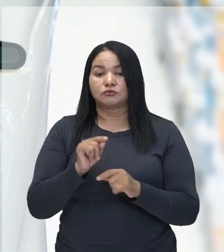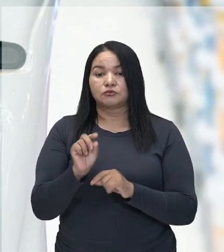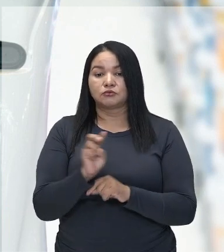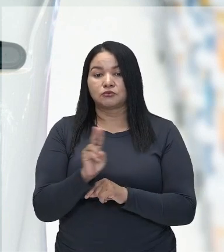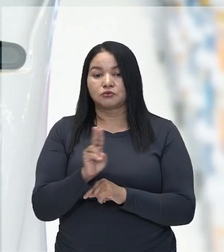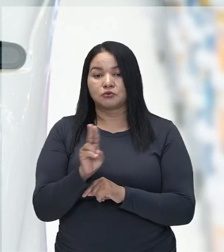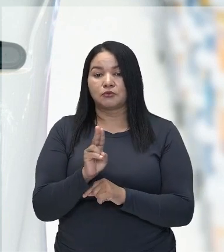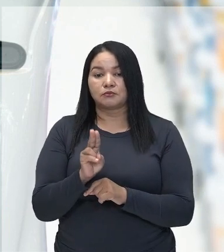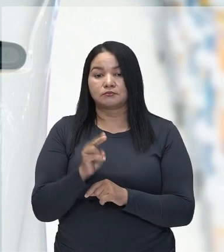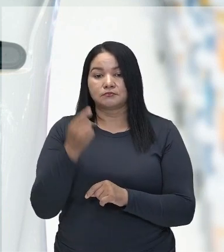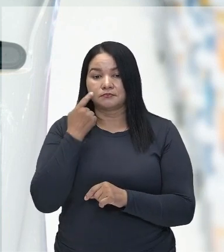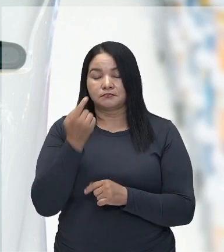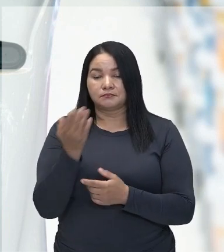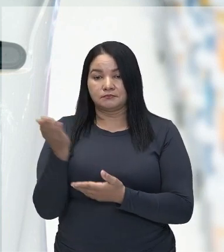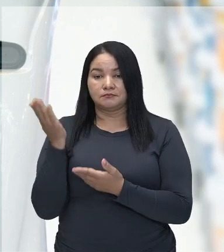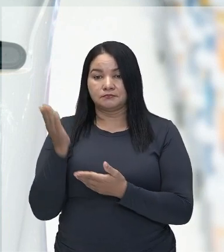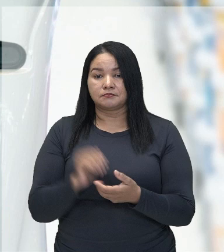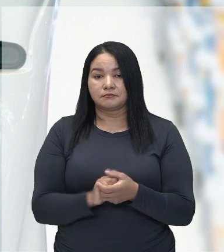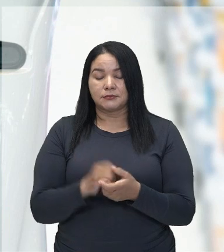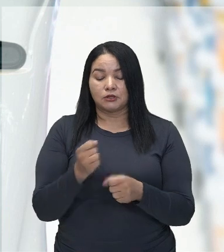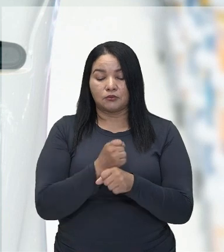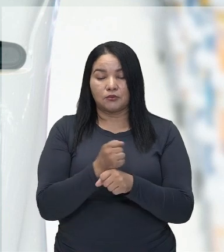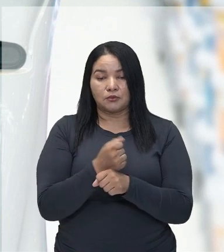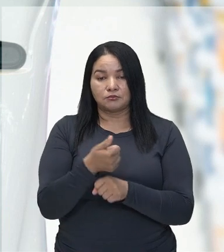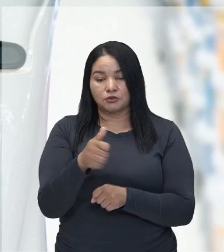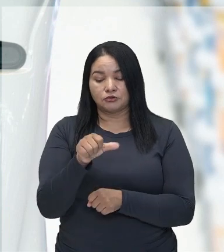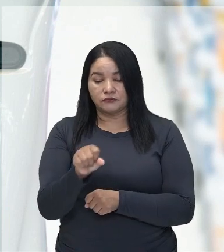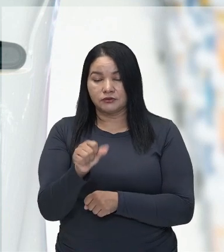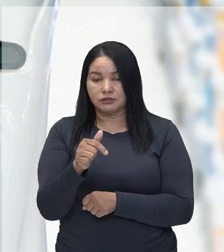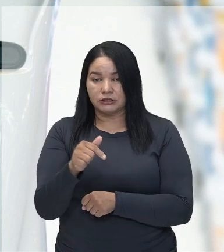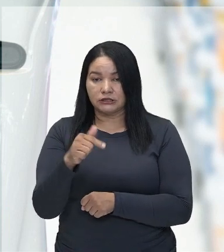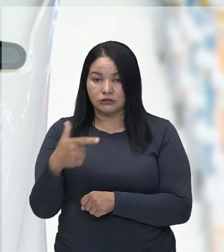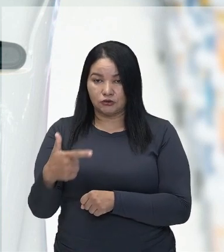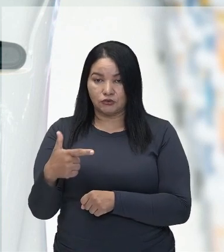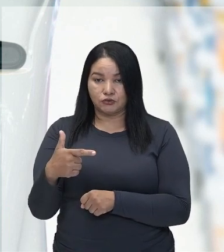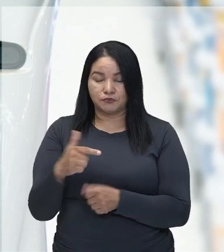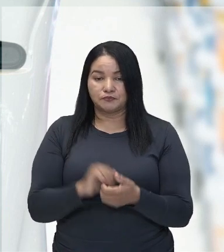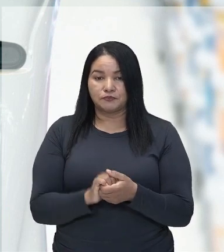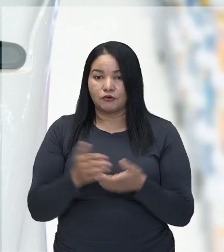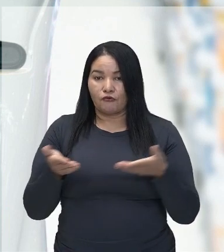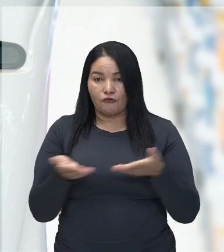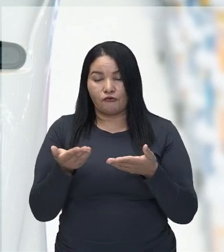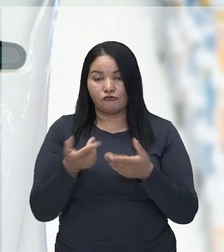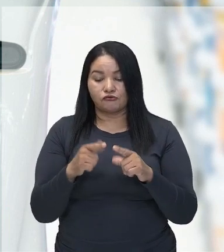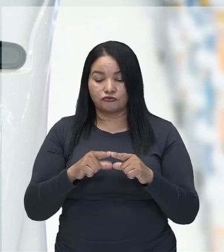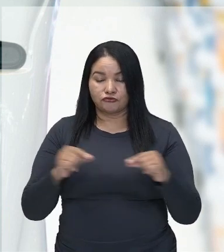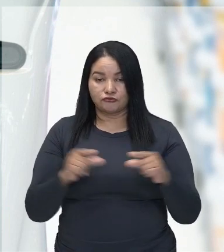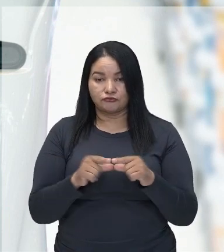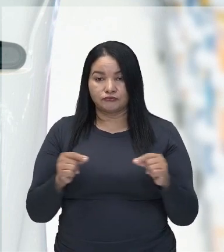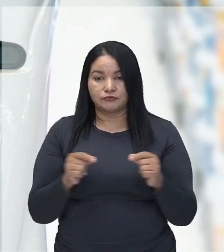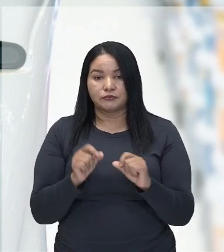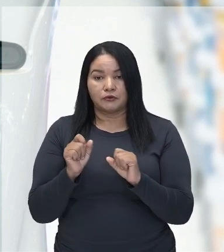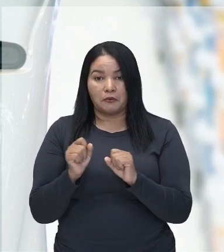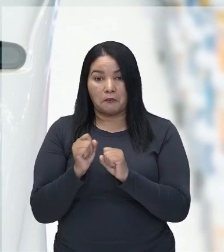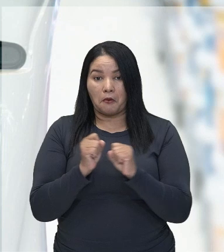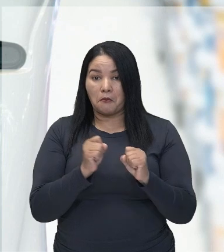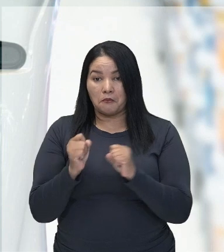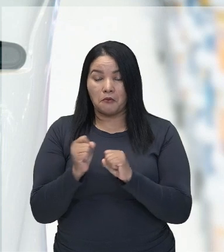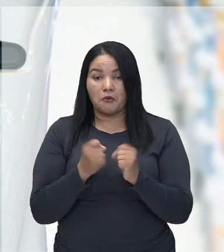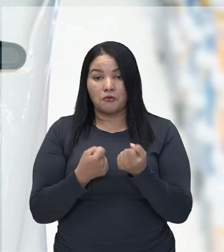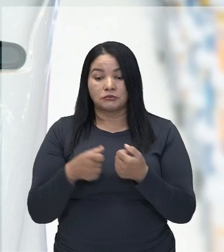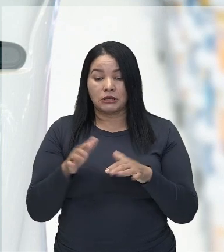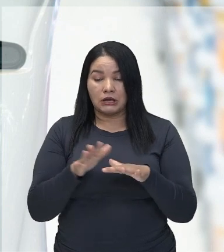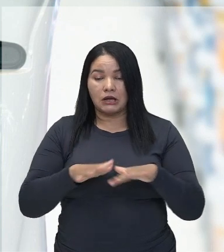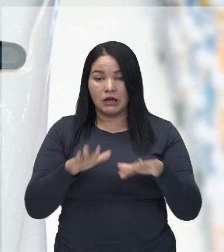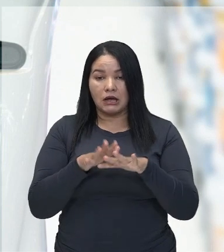Wabot, em 1972. Hoje, o Japão é uma verdadeira superpotência no campo da robótica,